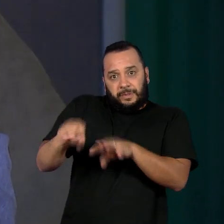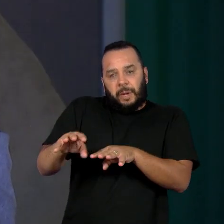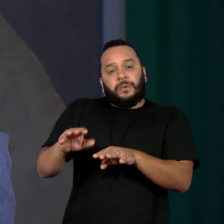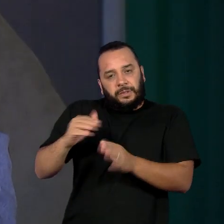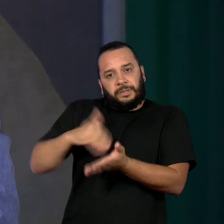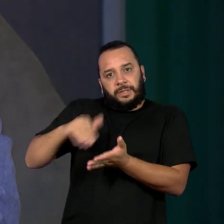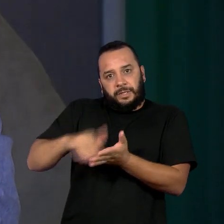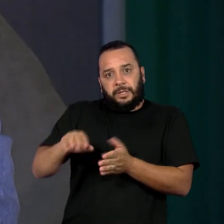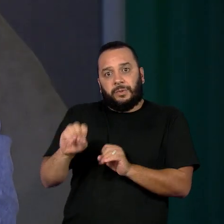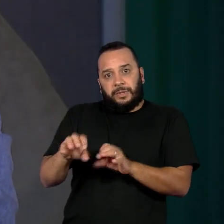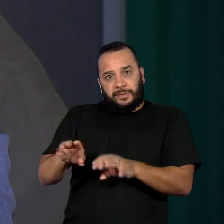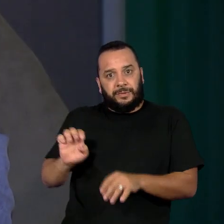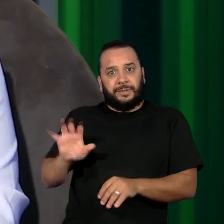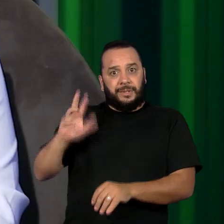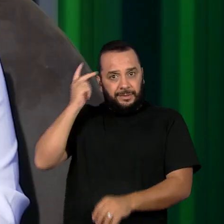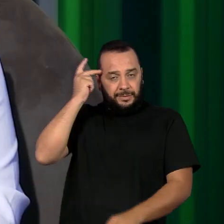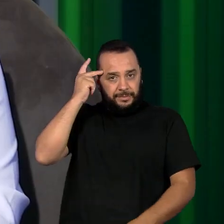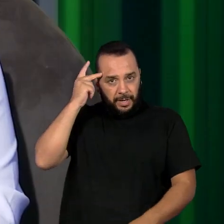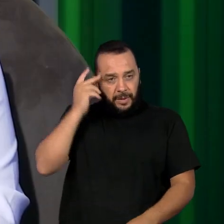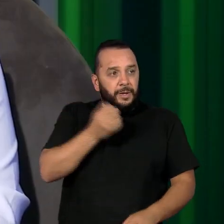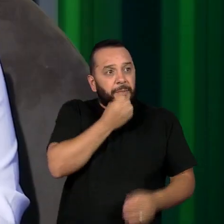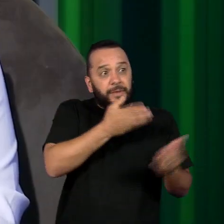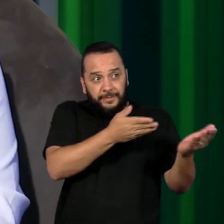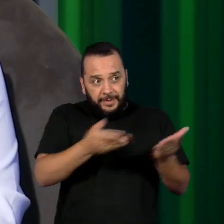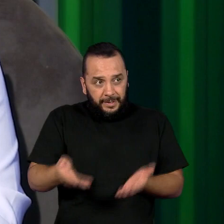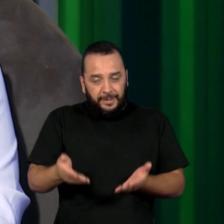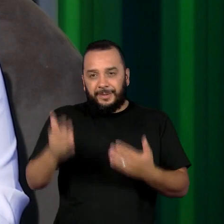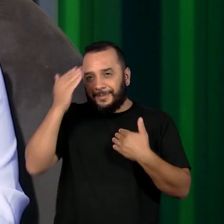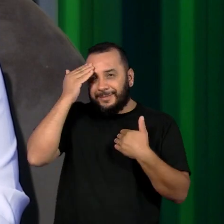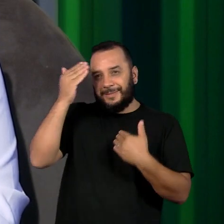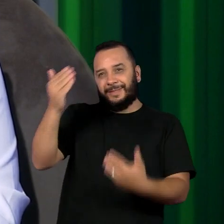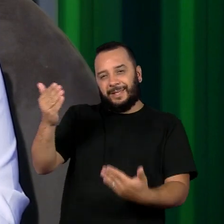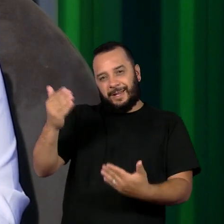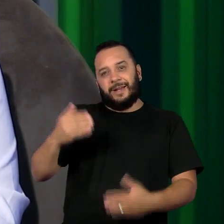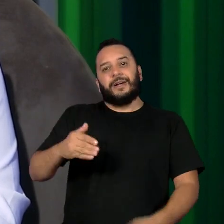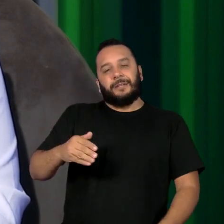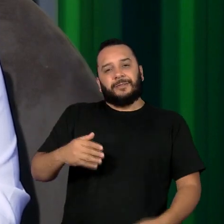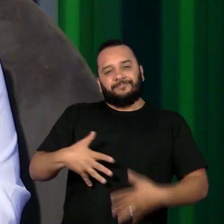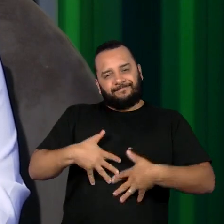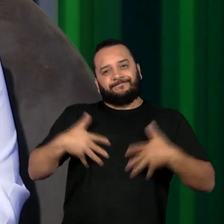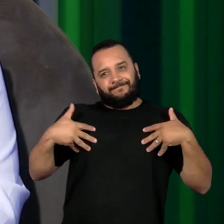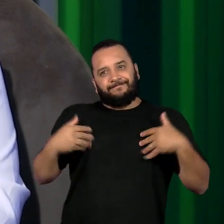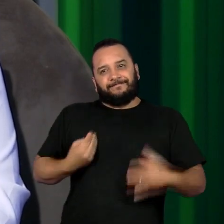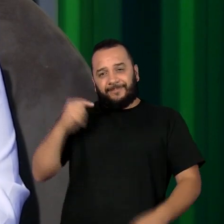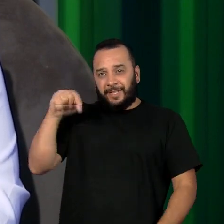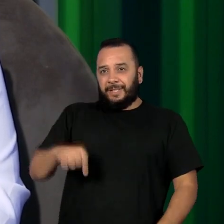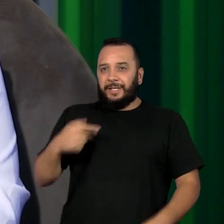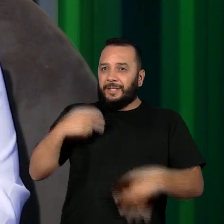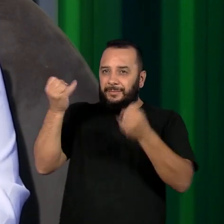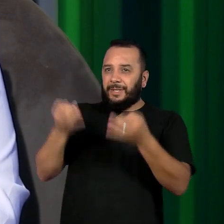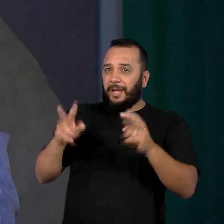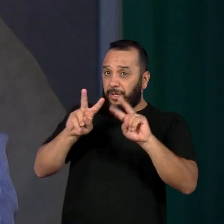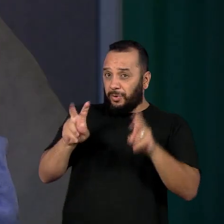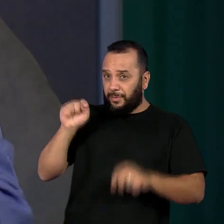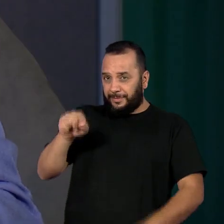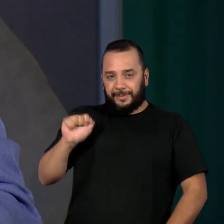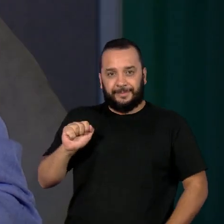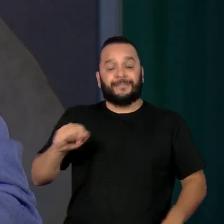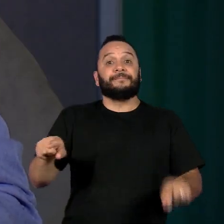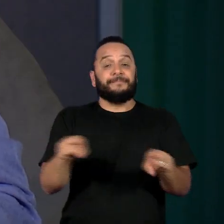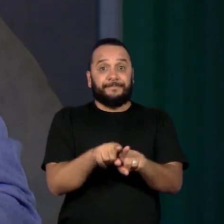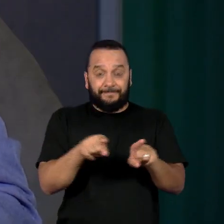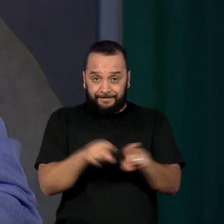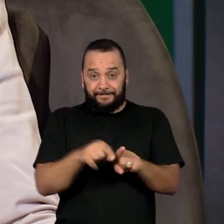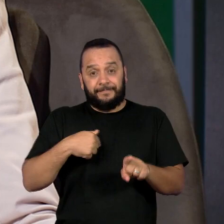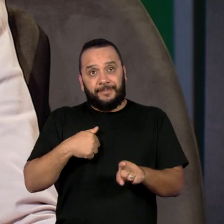São Paulo. Drica, seja muito bem-vinda. Muito obrigada, Zé. É uma honra imensa poder estar aqui e falar sobre, né? E o Tom Farias,